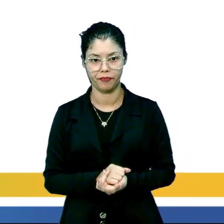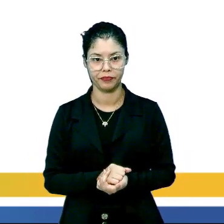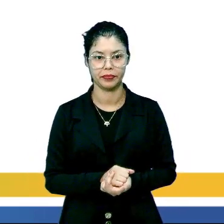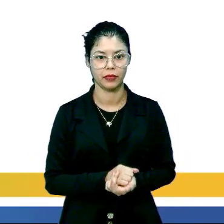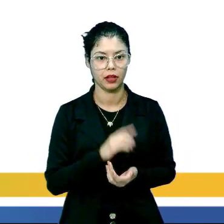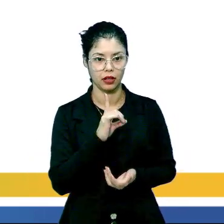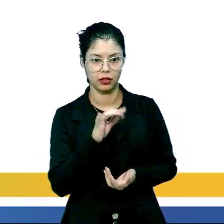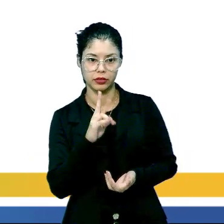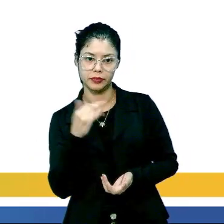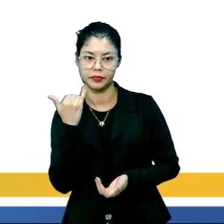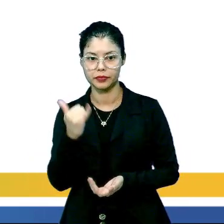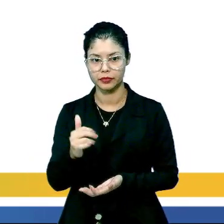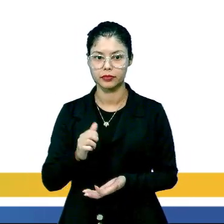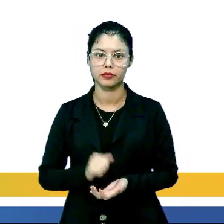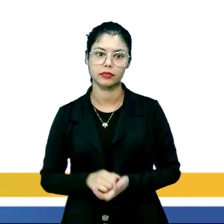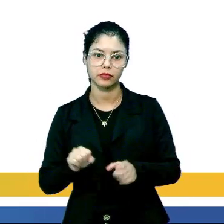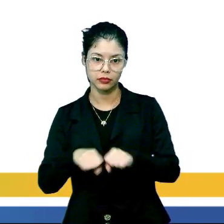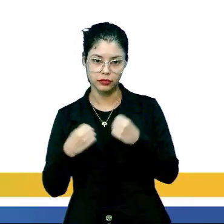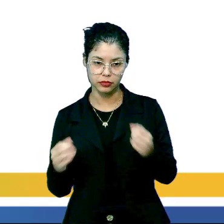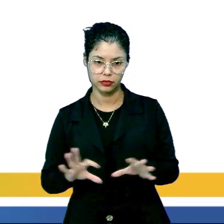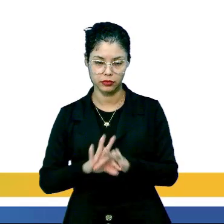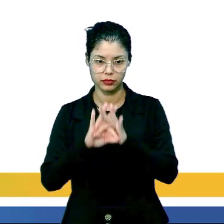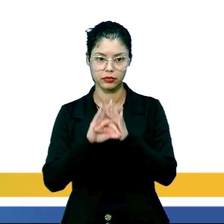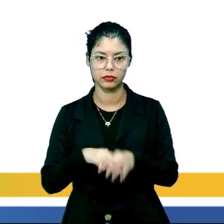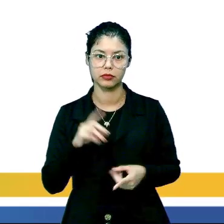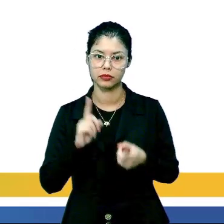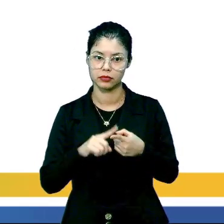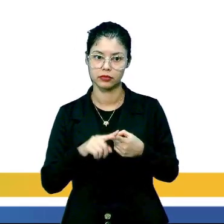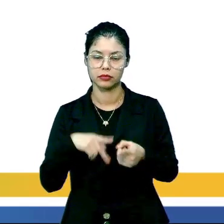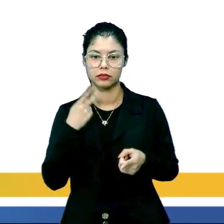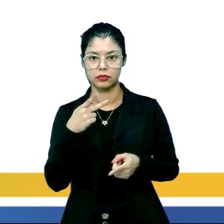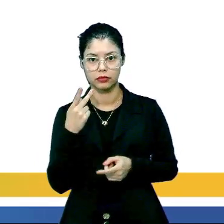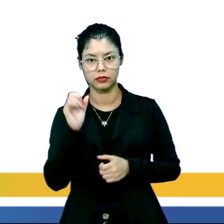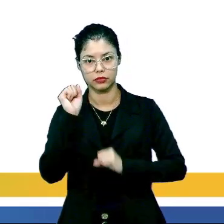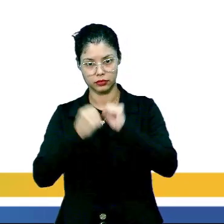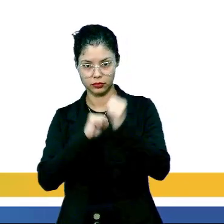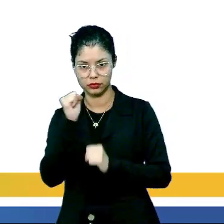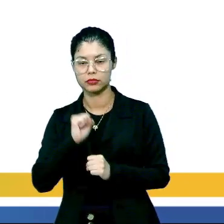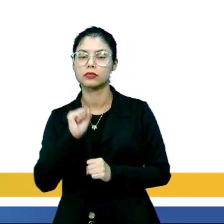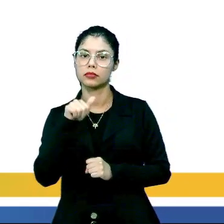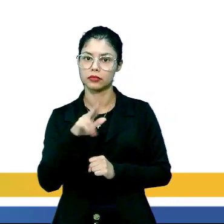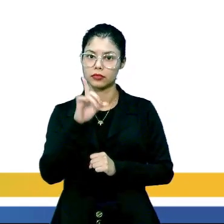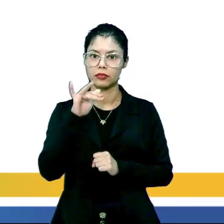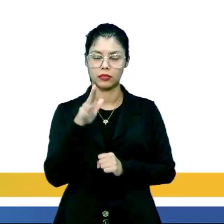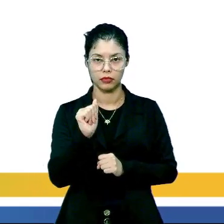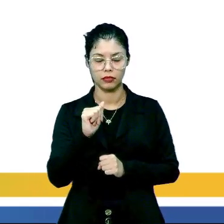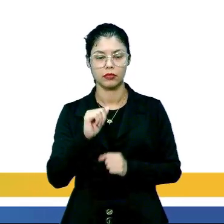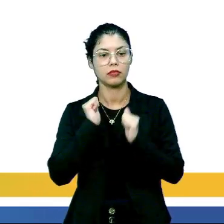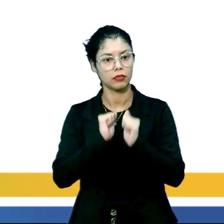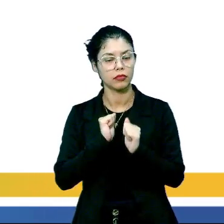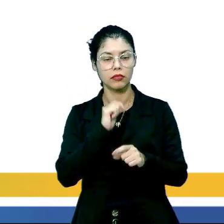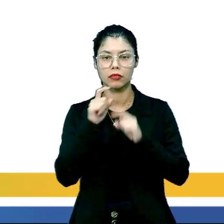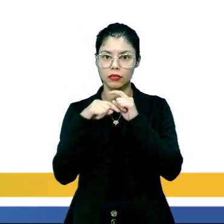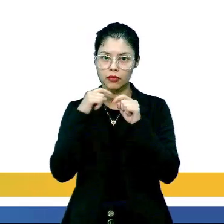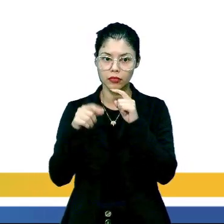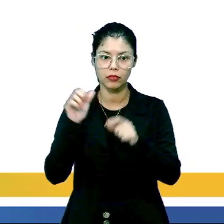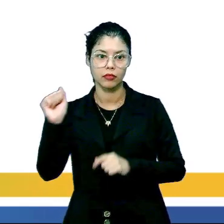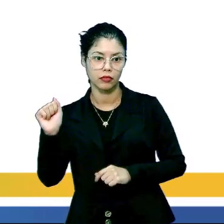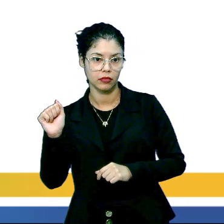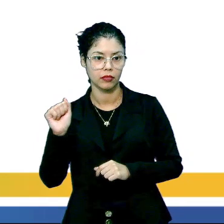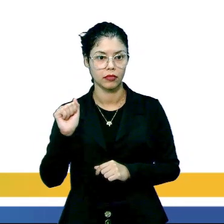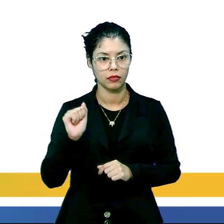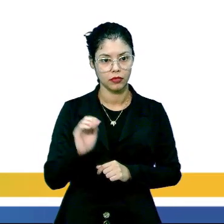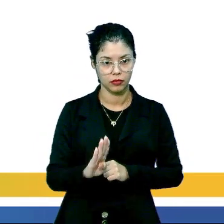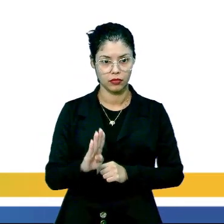decaimento eletrônico, quebra de ligação química, porque eu estou falando de uma usina nuclear. E aí, pessoal, vocês poderiam ficar na dúvida, né? Entre A